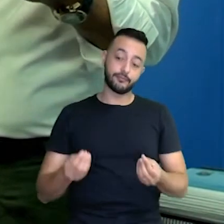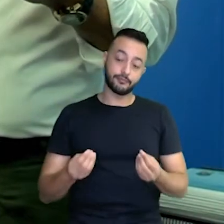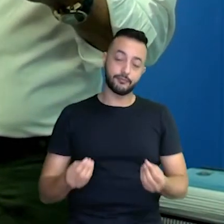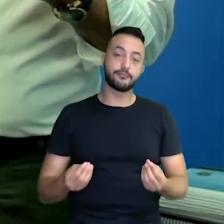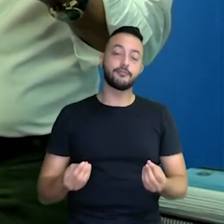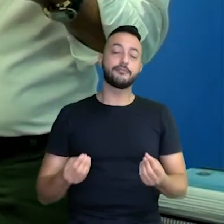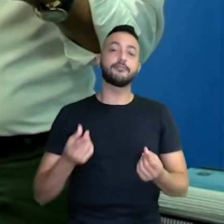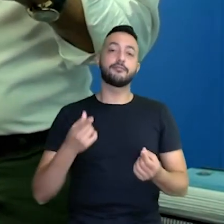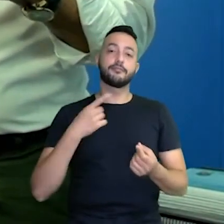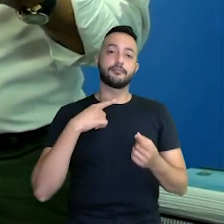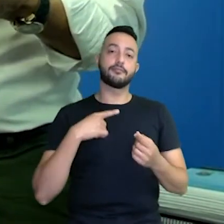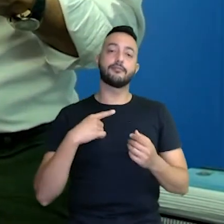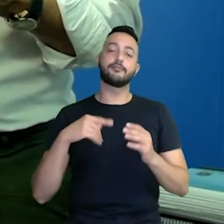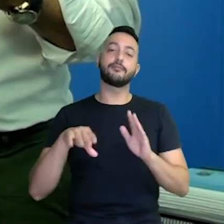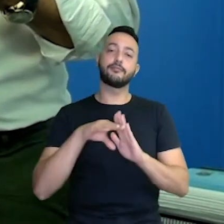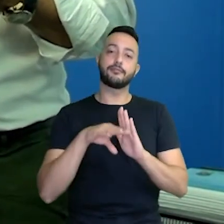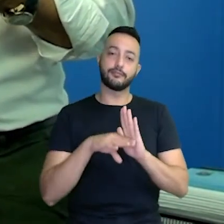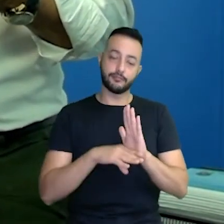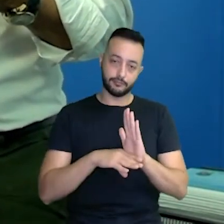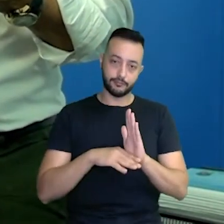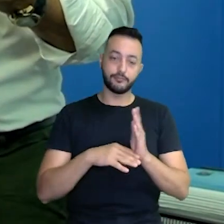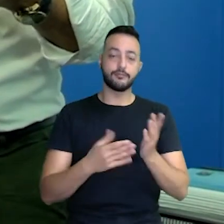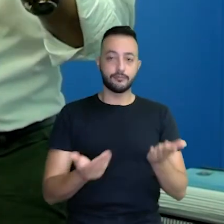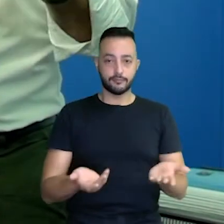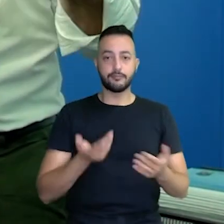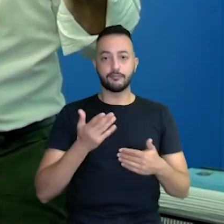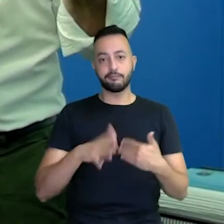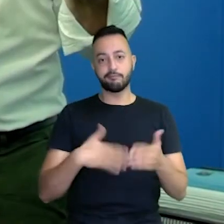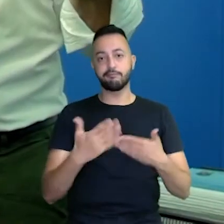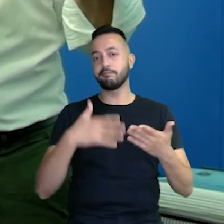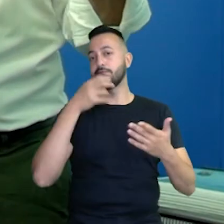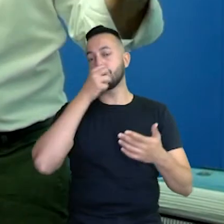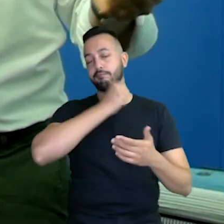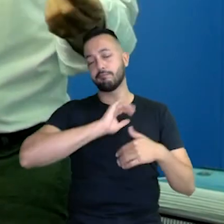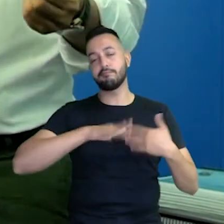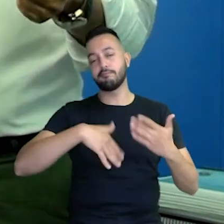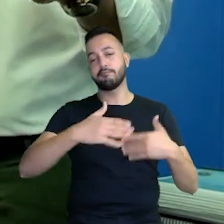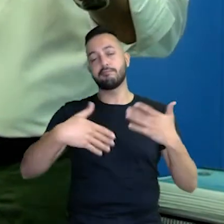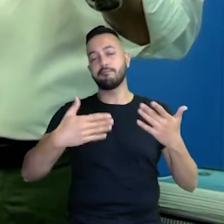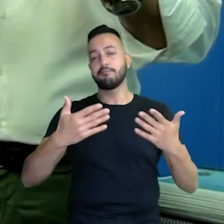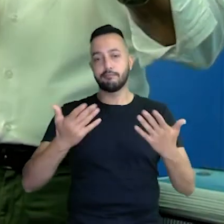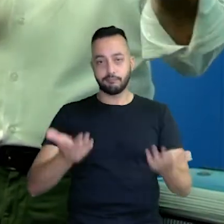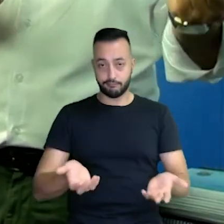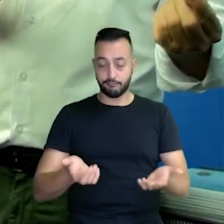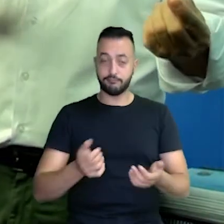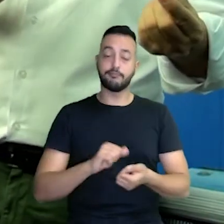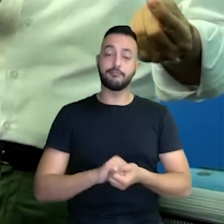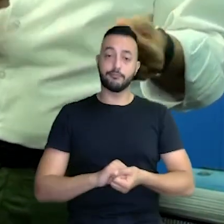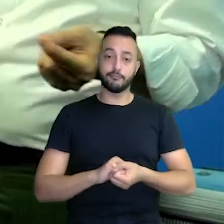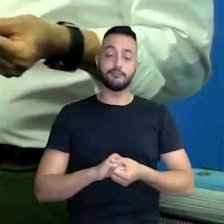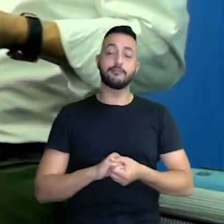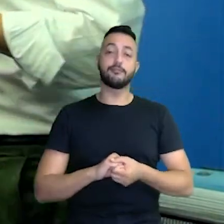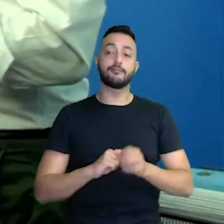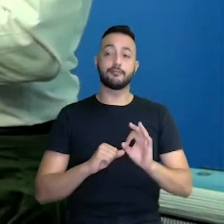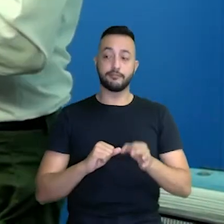um processo Celere para essas atividades, para esses feitos. Então,